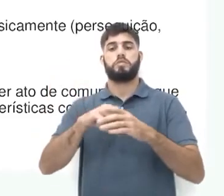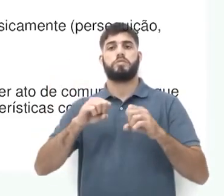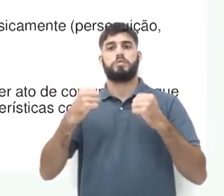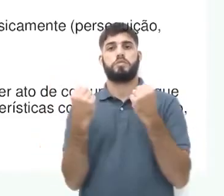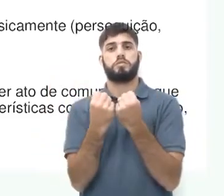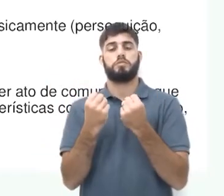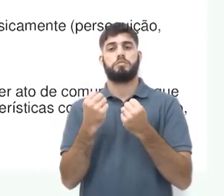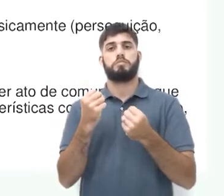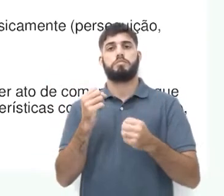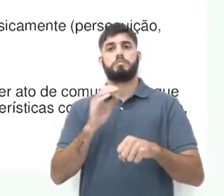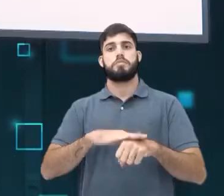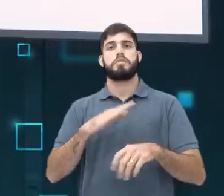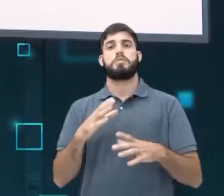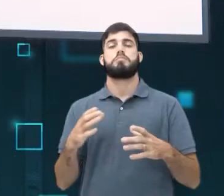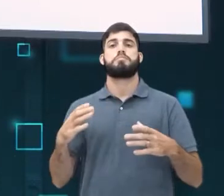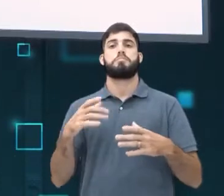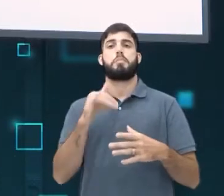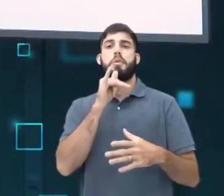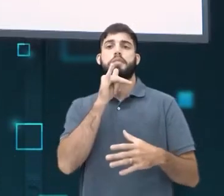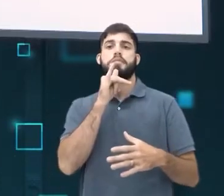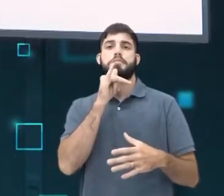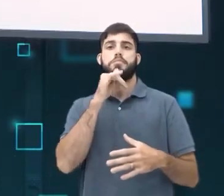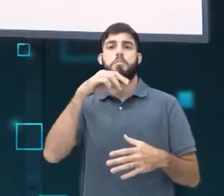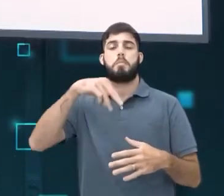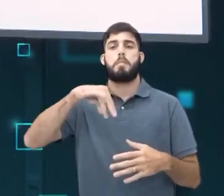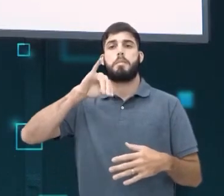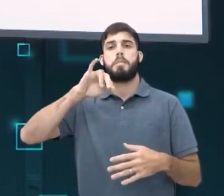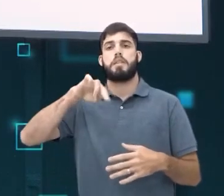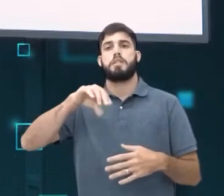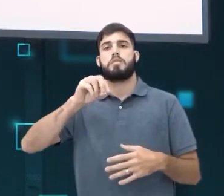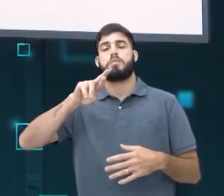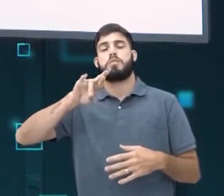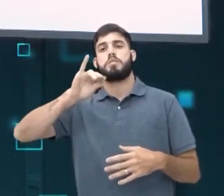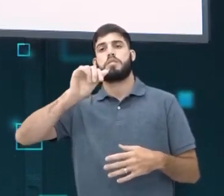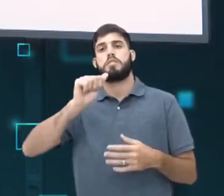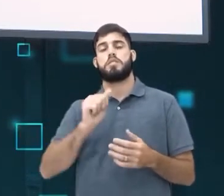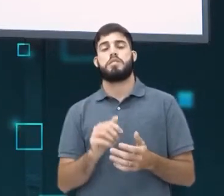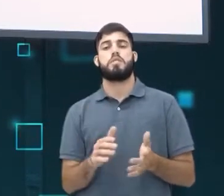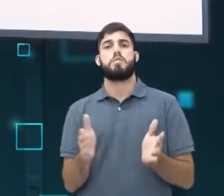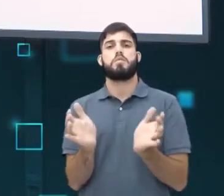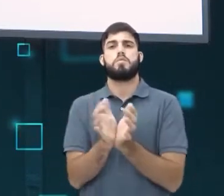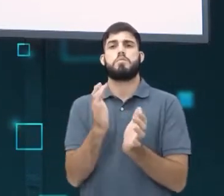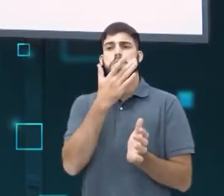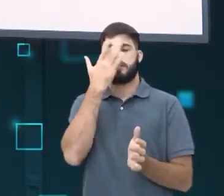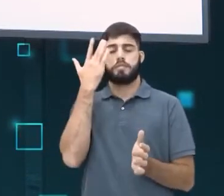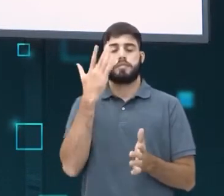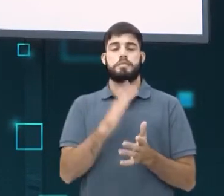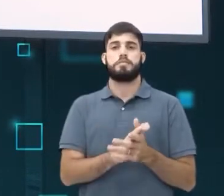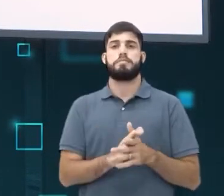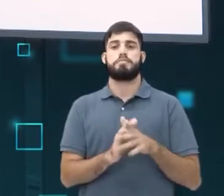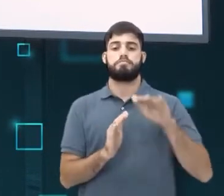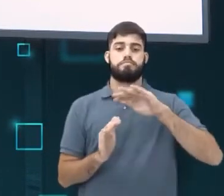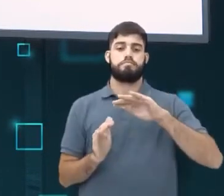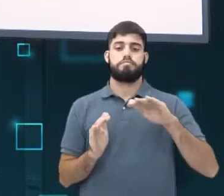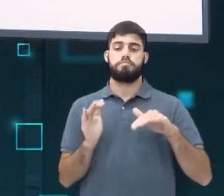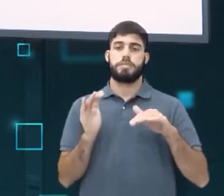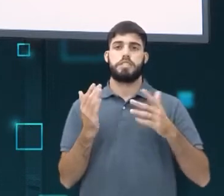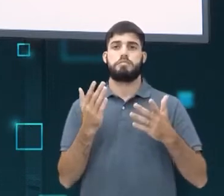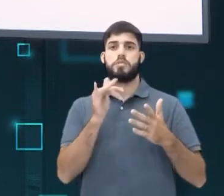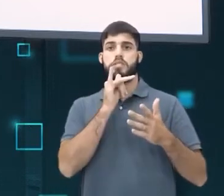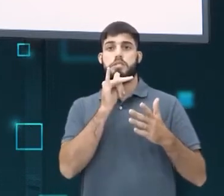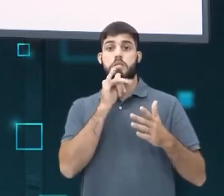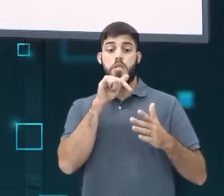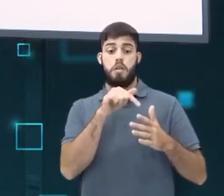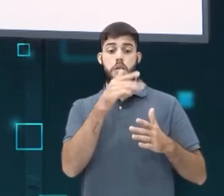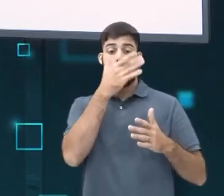mais ampla. Então quando eu falo sobre minoria, é um grupo de pessoas que está em desvantagem. Por exemplo, pessoas